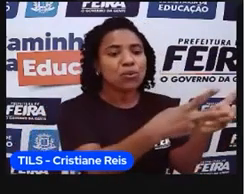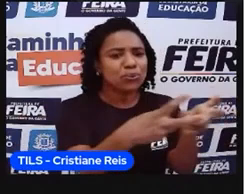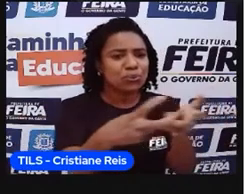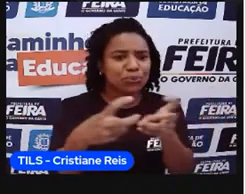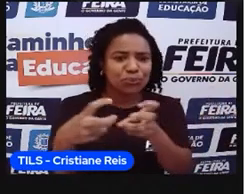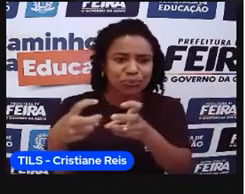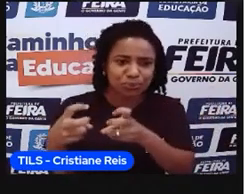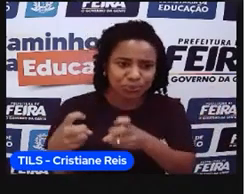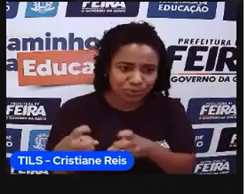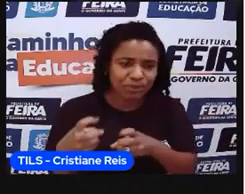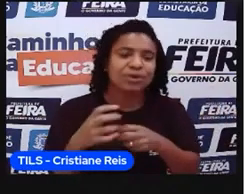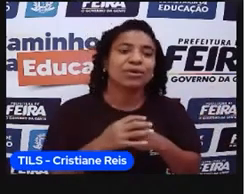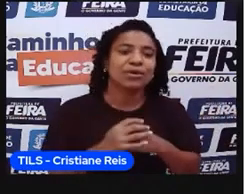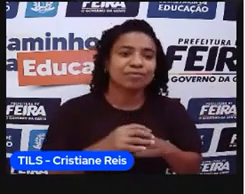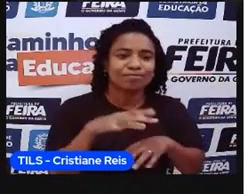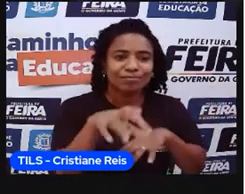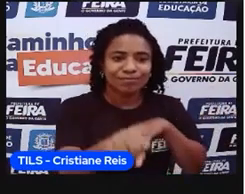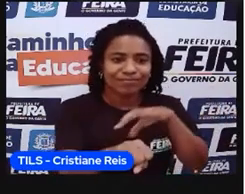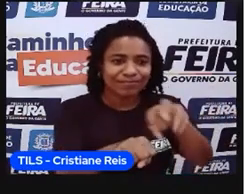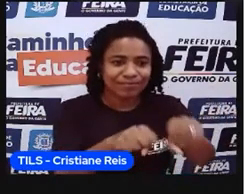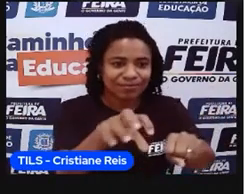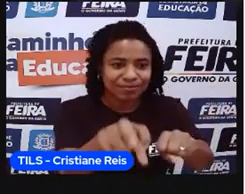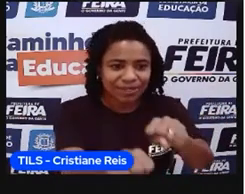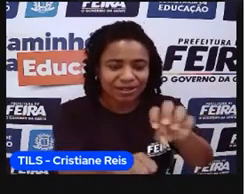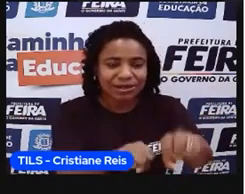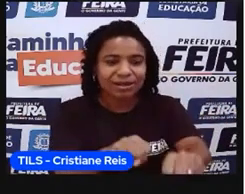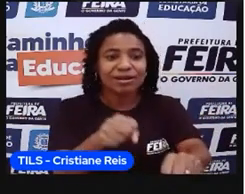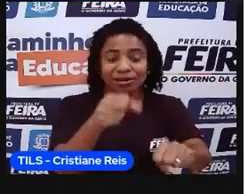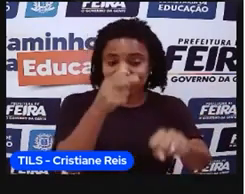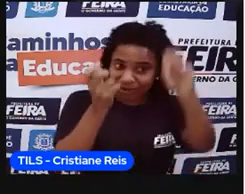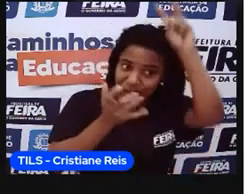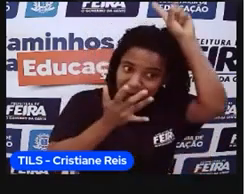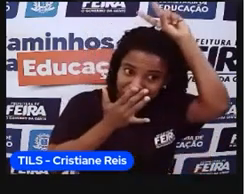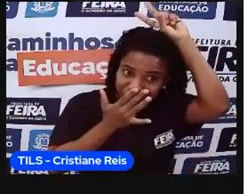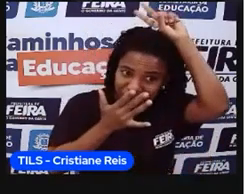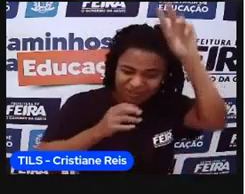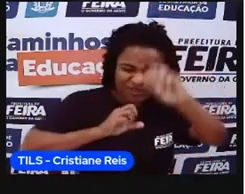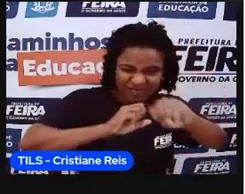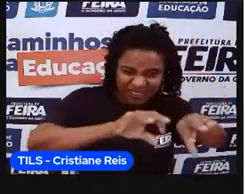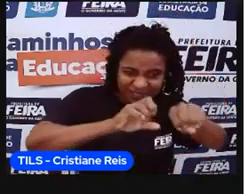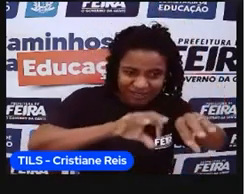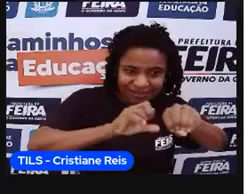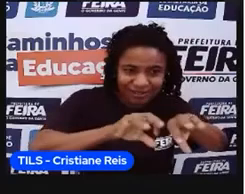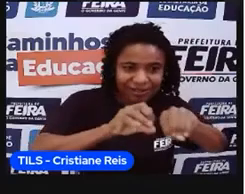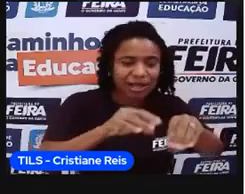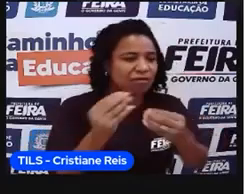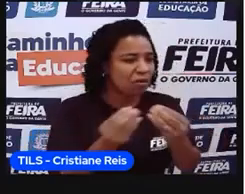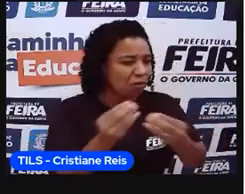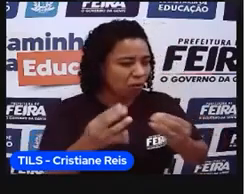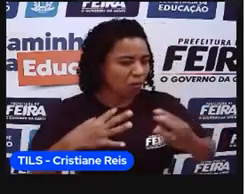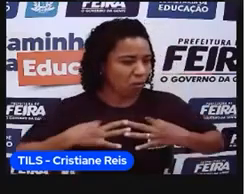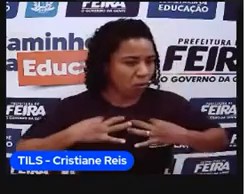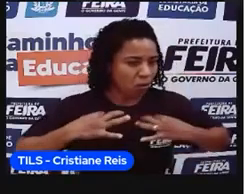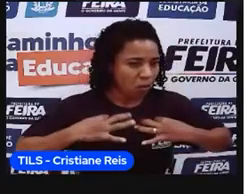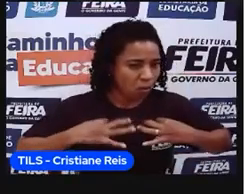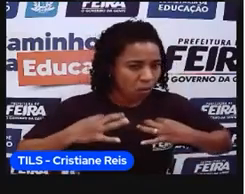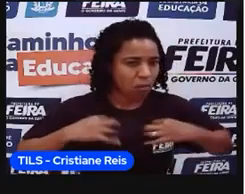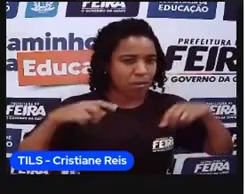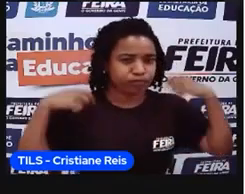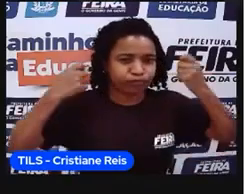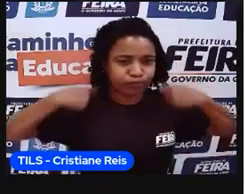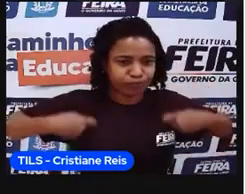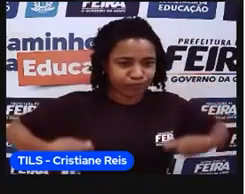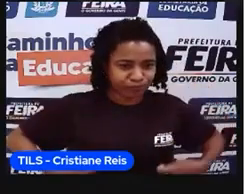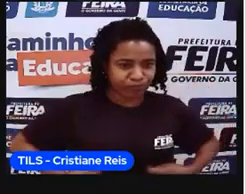instalavam, adquiriam esses novos fiéis, ensinavam a religião, ensinavam o comportamento, como se vestir. Alguns